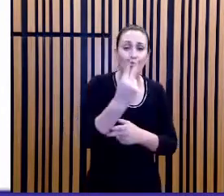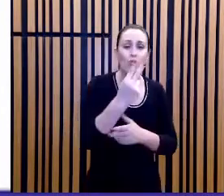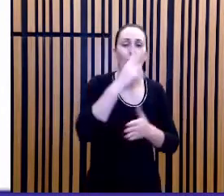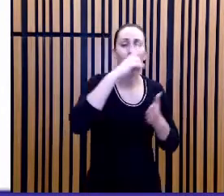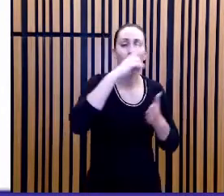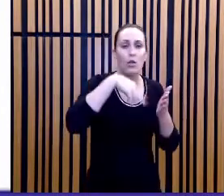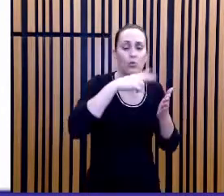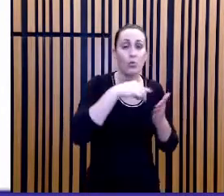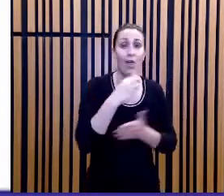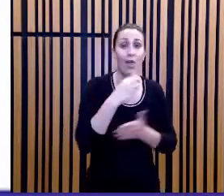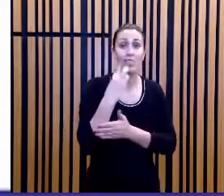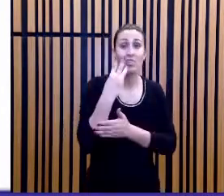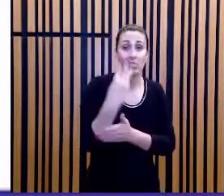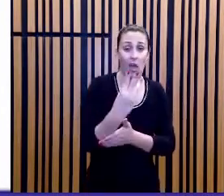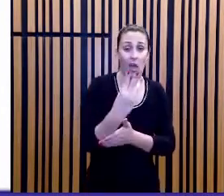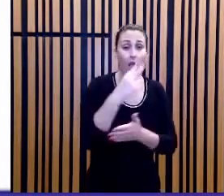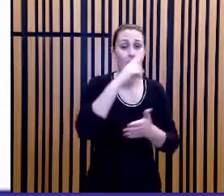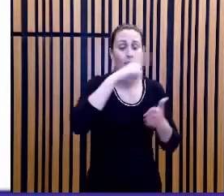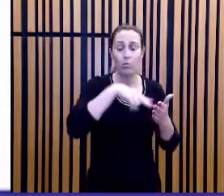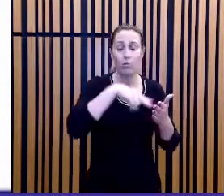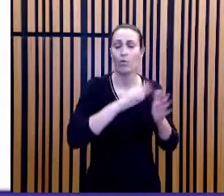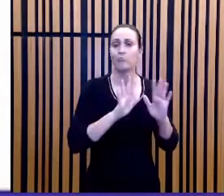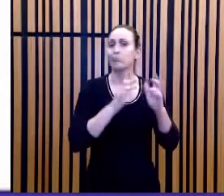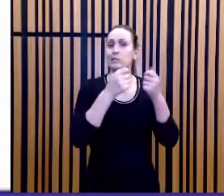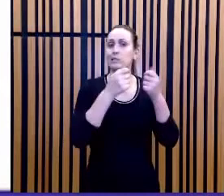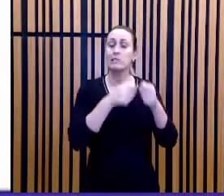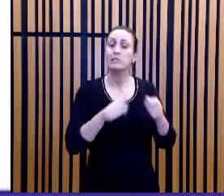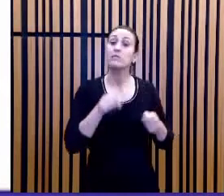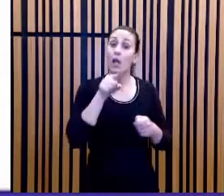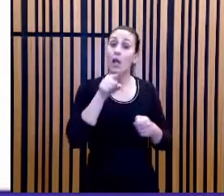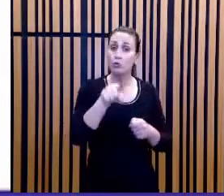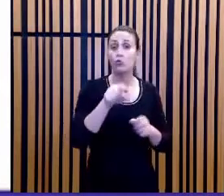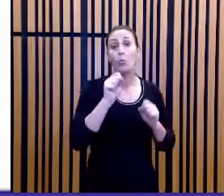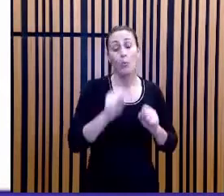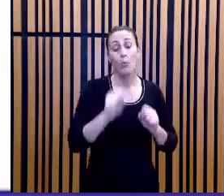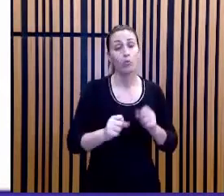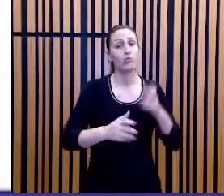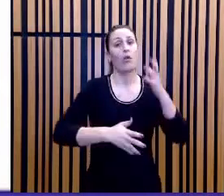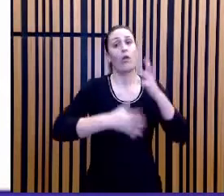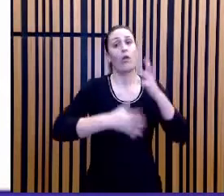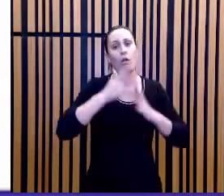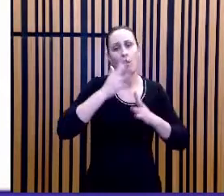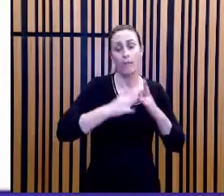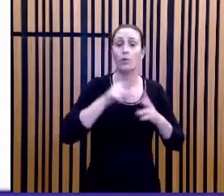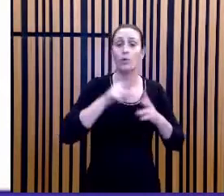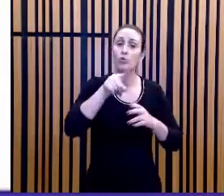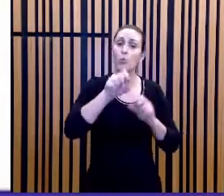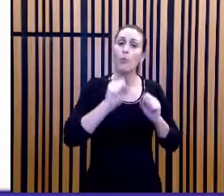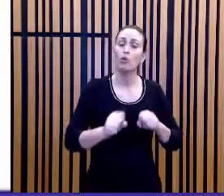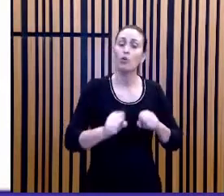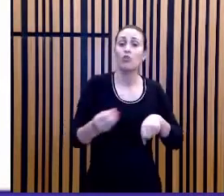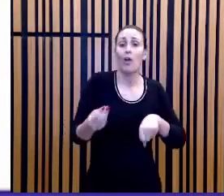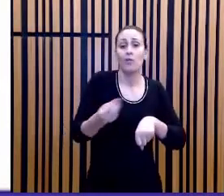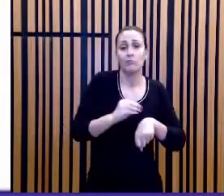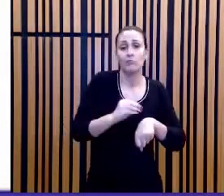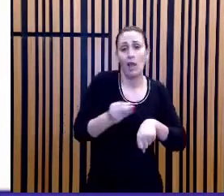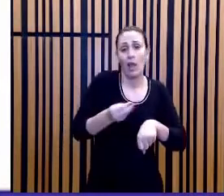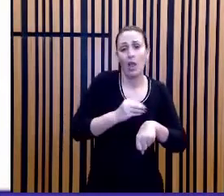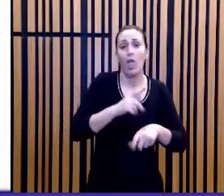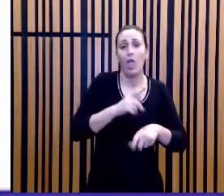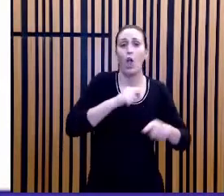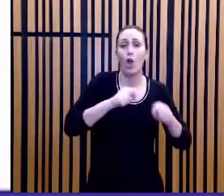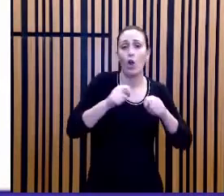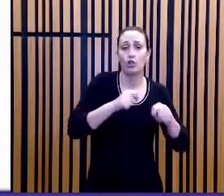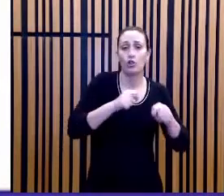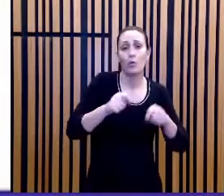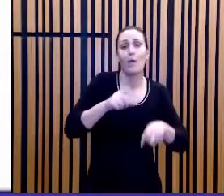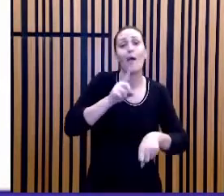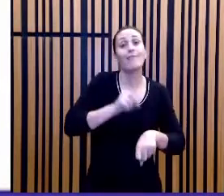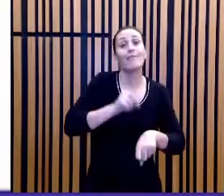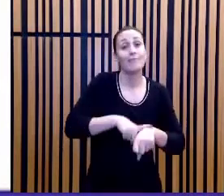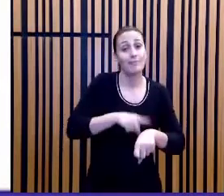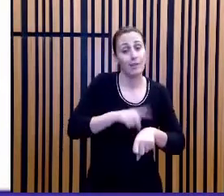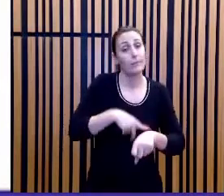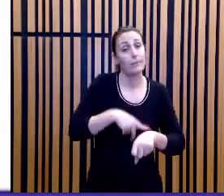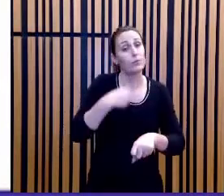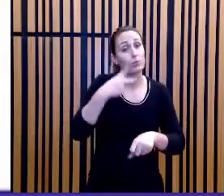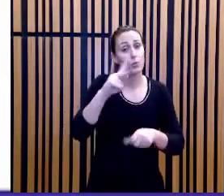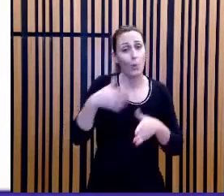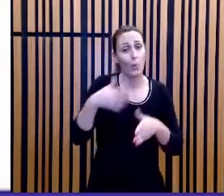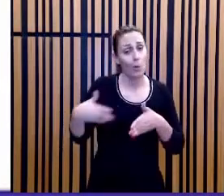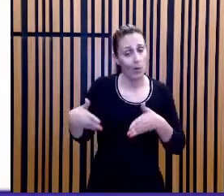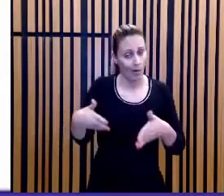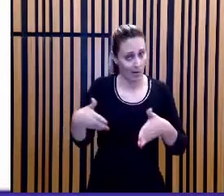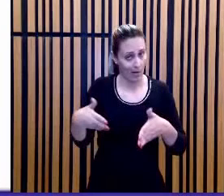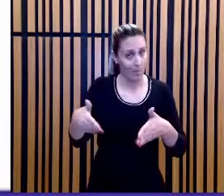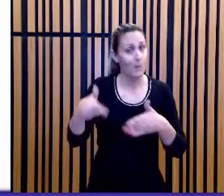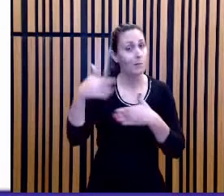leitura do mesmo enunciado. E isso pode fazer com que você economize minutos preciosos no final da sua jornada.